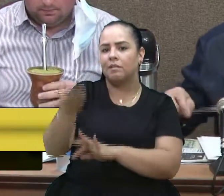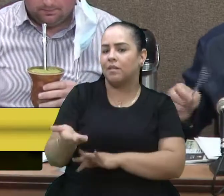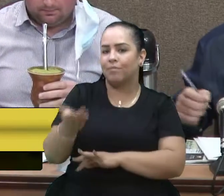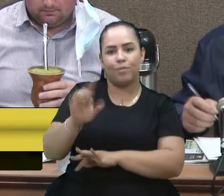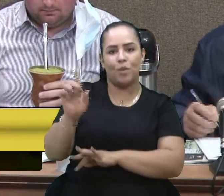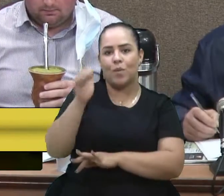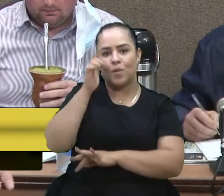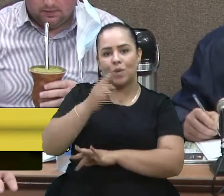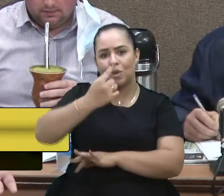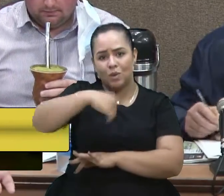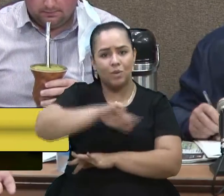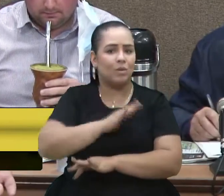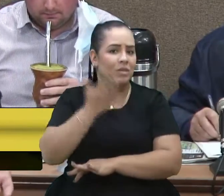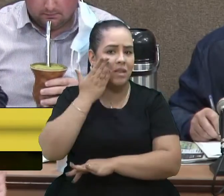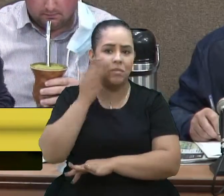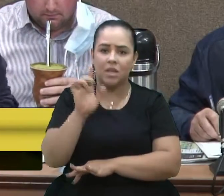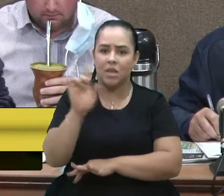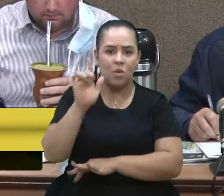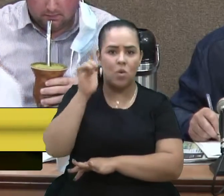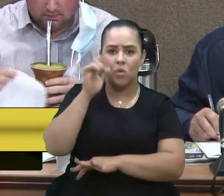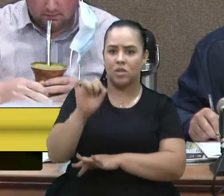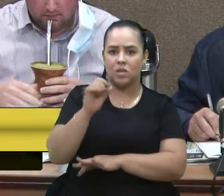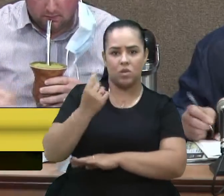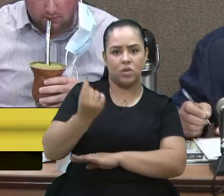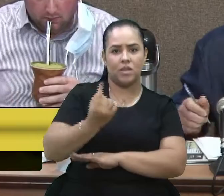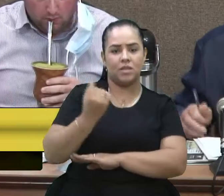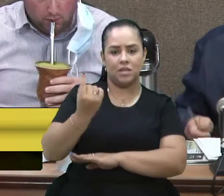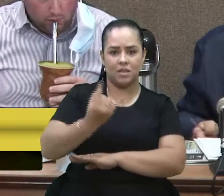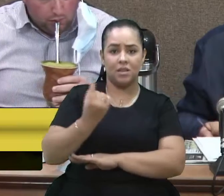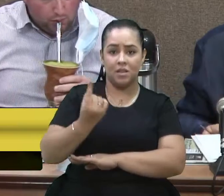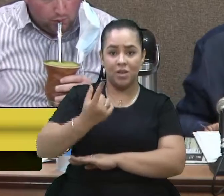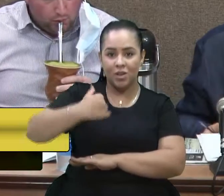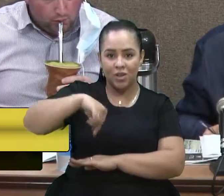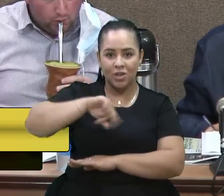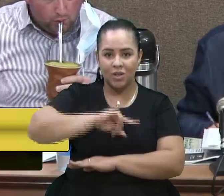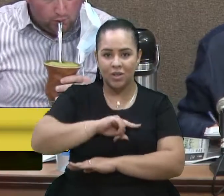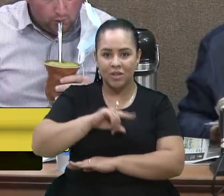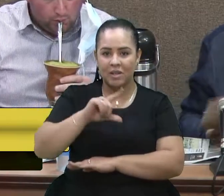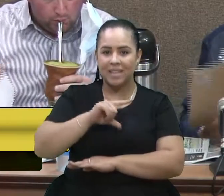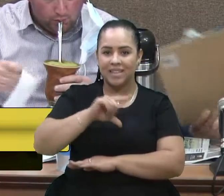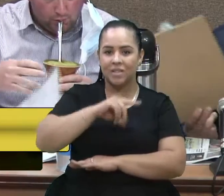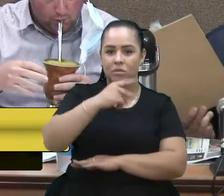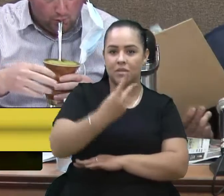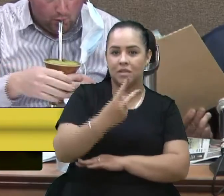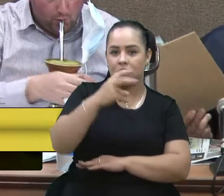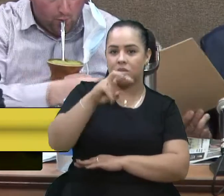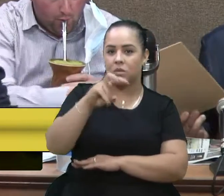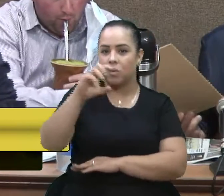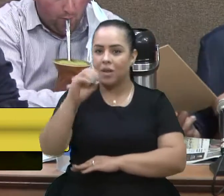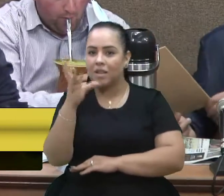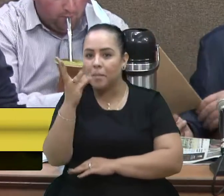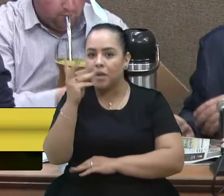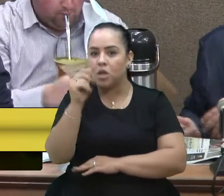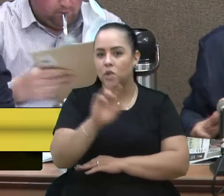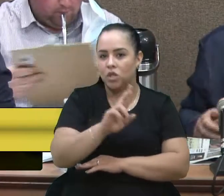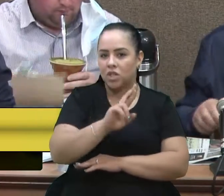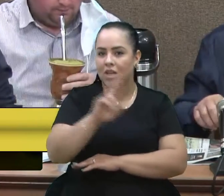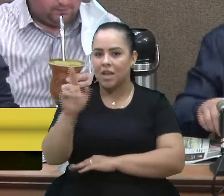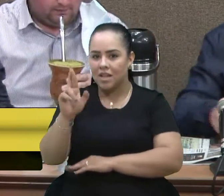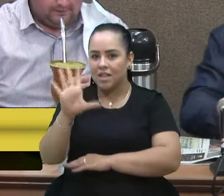vereadora Tati, a gente sabe que não consegue sozinha, e, outra, nós vamos girar em torno de 250 milhões de reais na cidade.